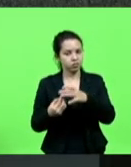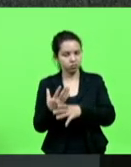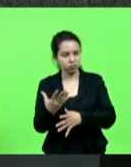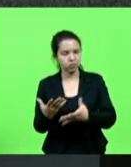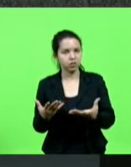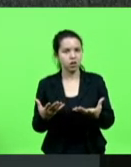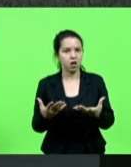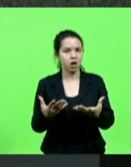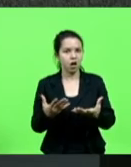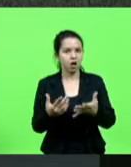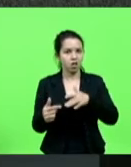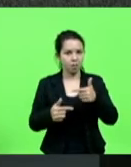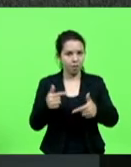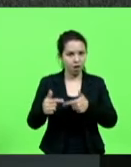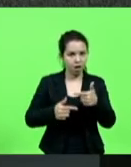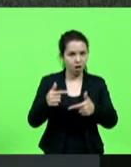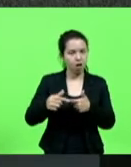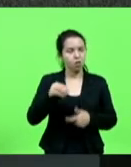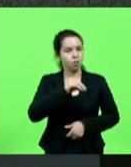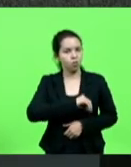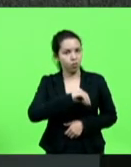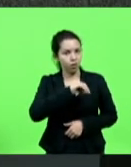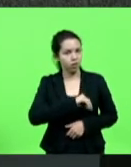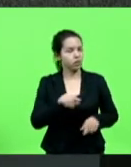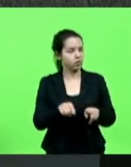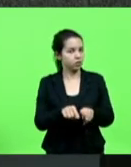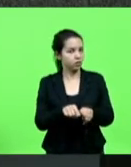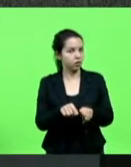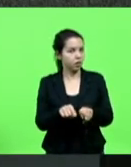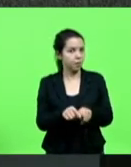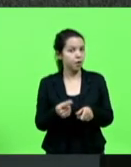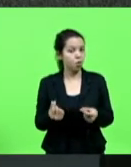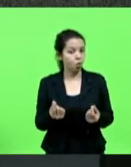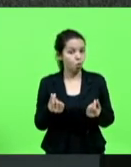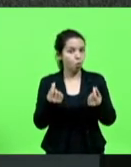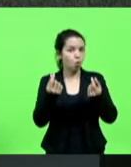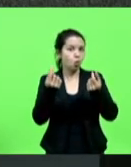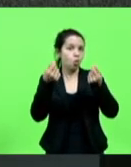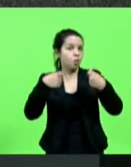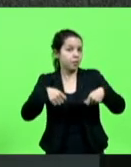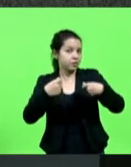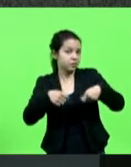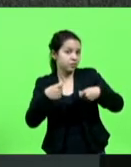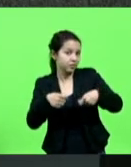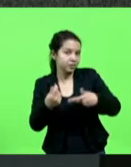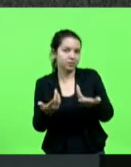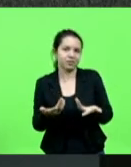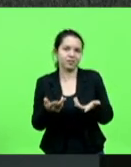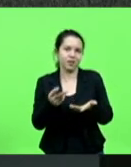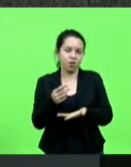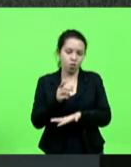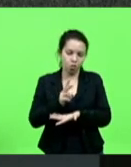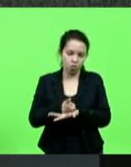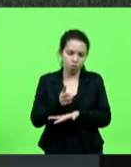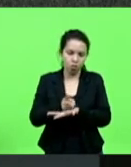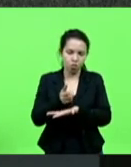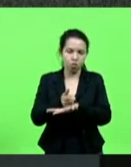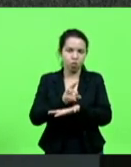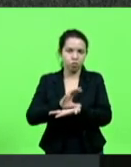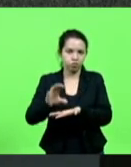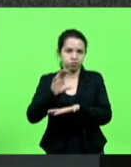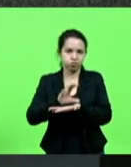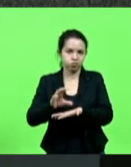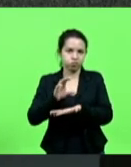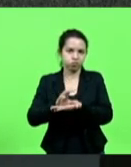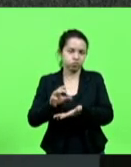renda, e gerar também lucro para o seu negócio, para continuar investindo. Por